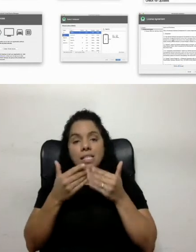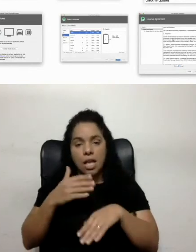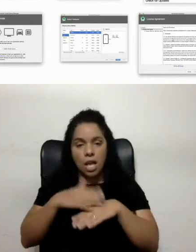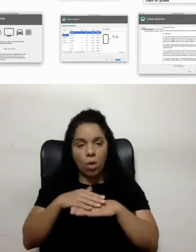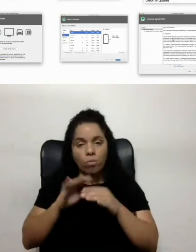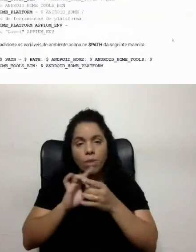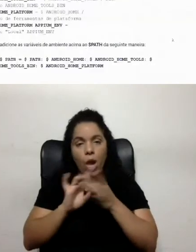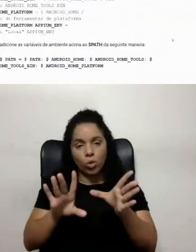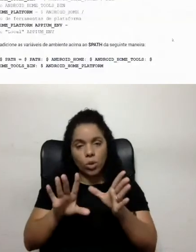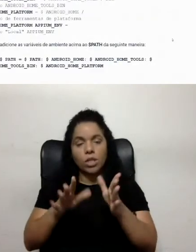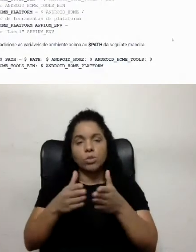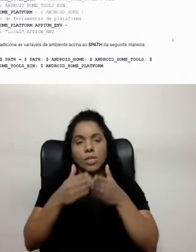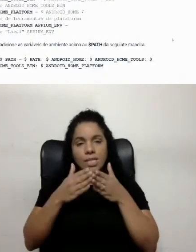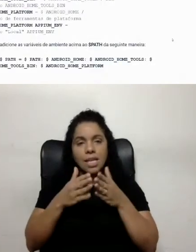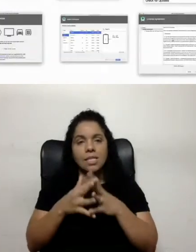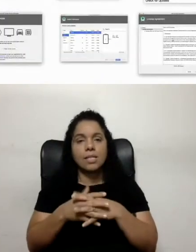licença.